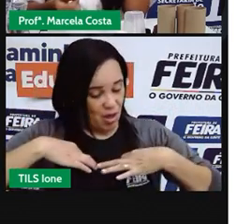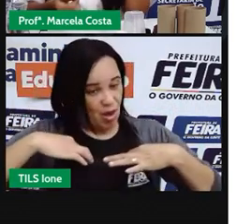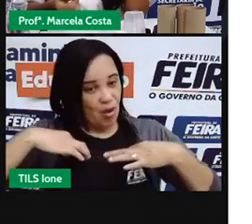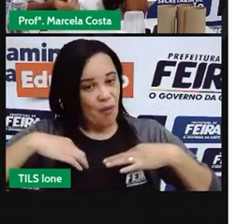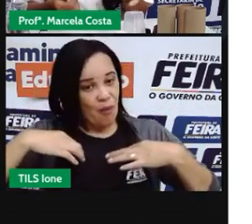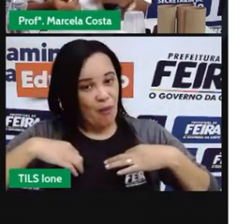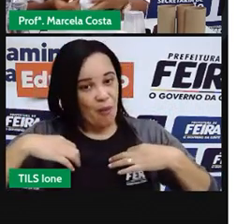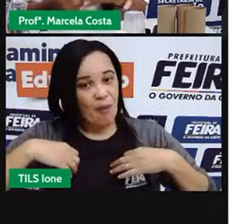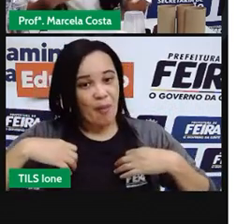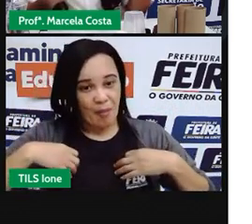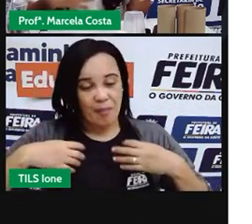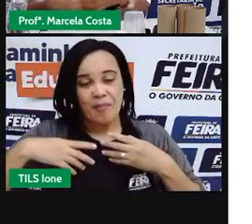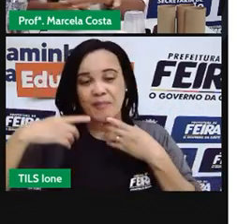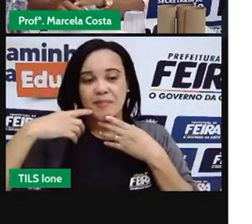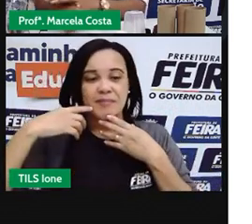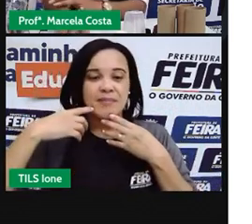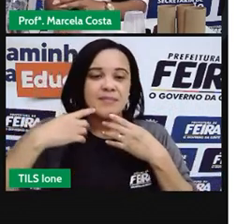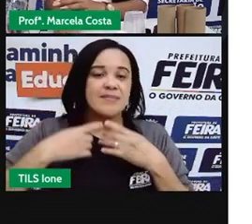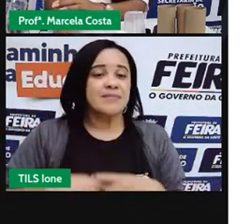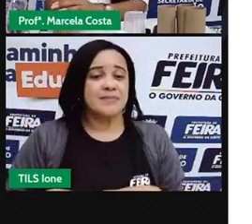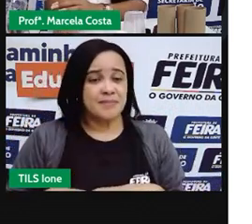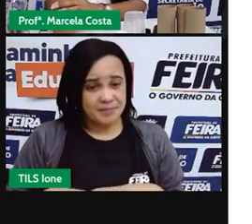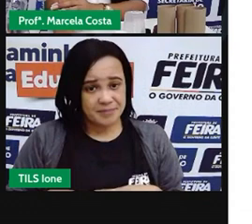máscara diferente, né, uma roupa.